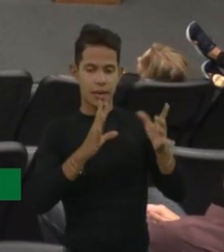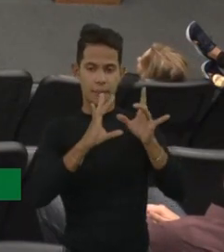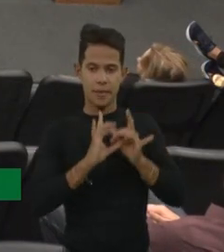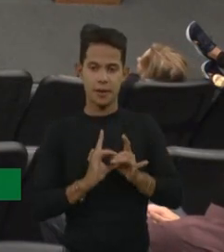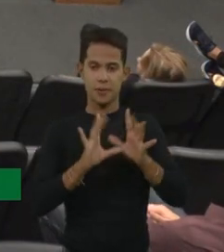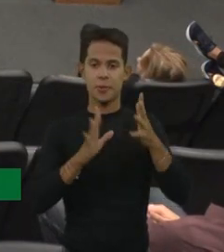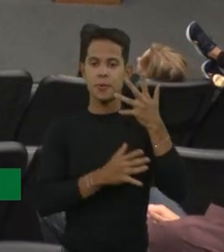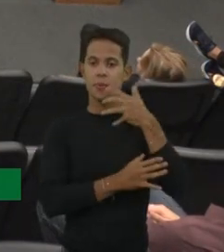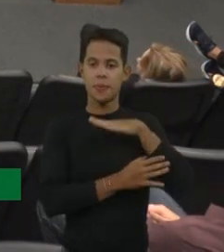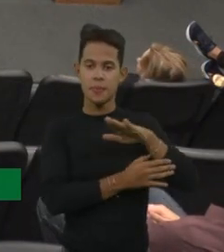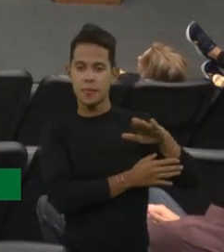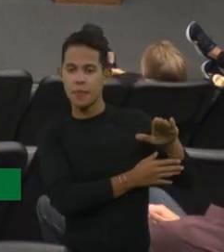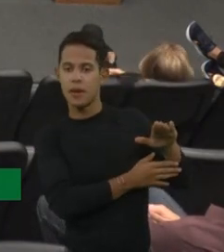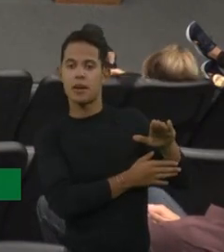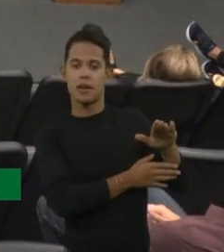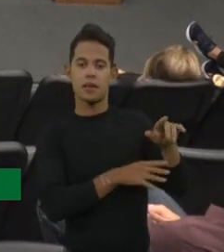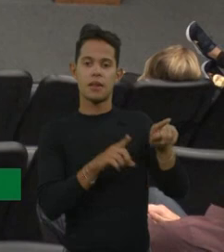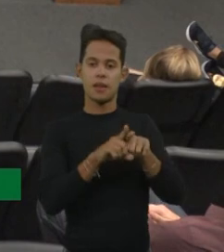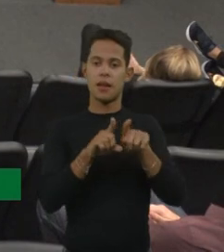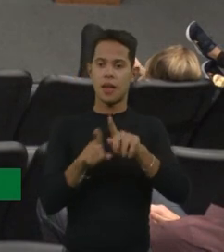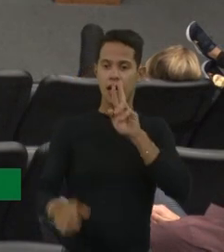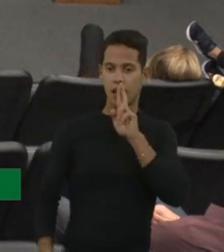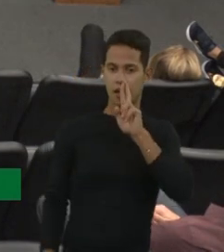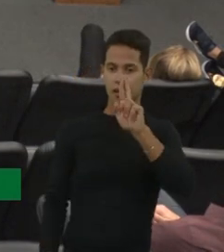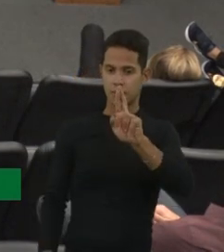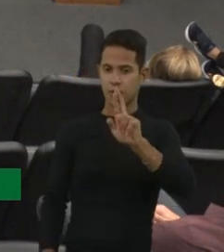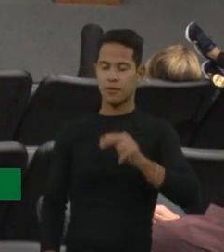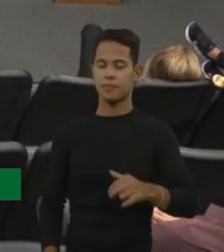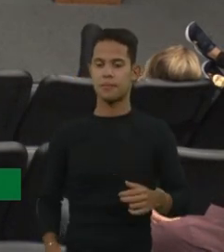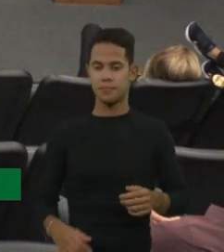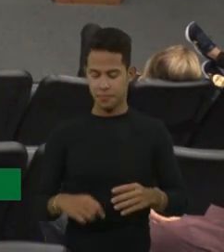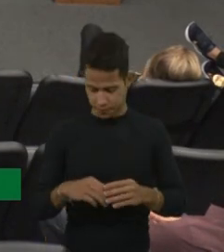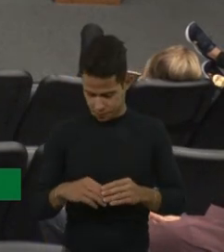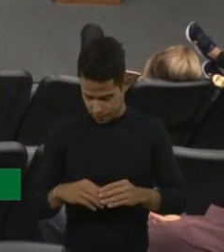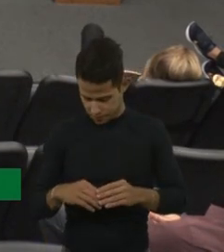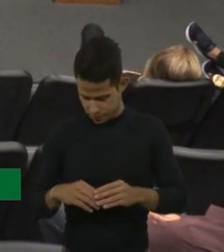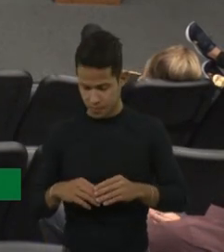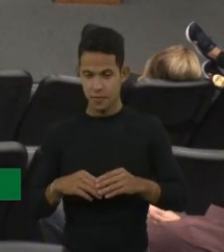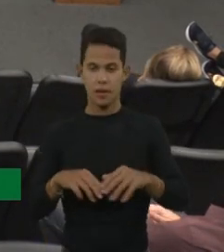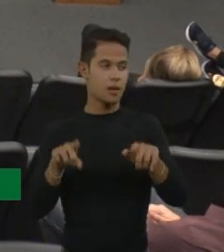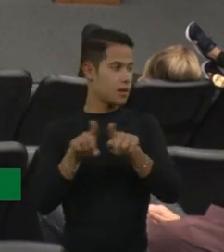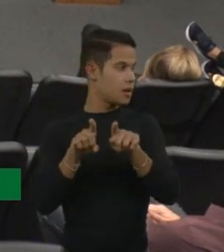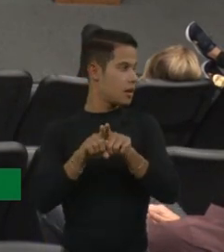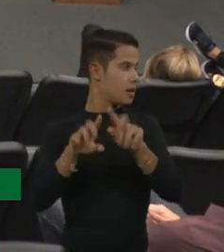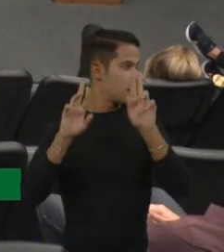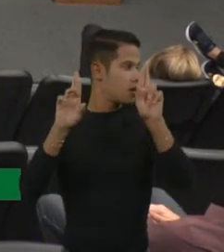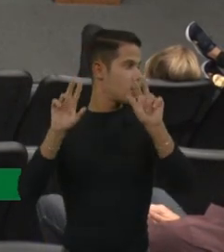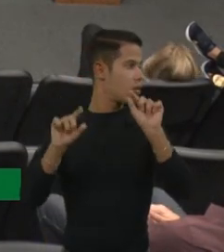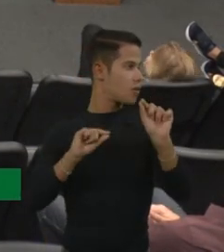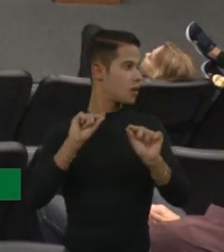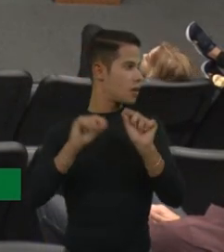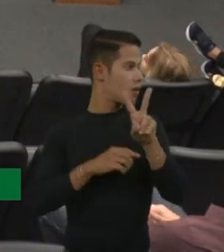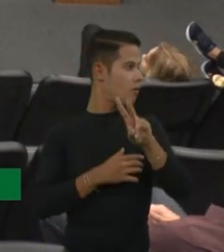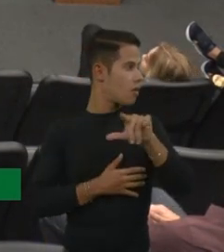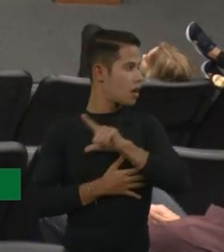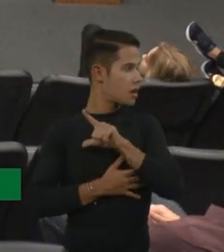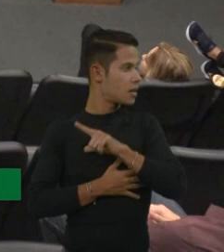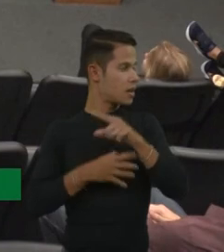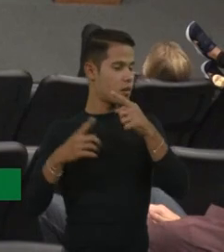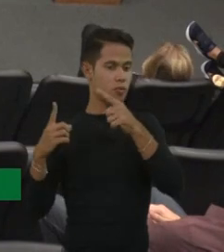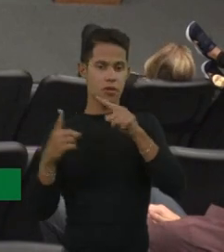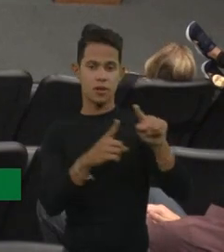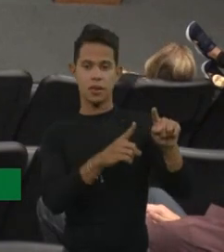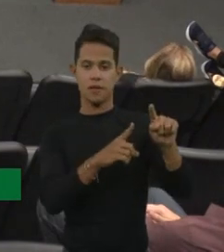que essa resposta também, sei lá, é tão boa, e a gente espera realmente, assim, a gente vai ter um desafio muito grande, porque não